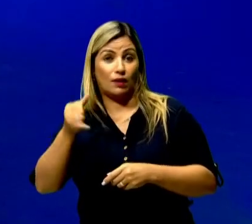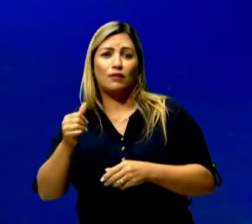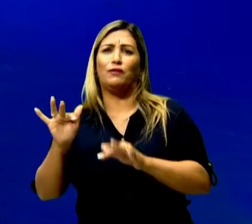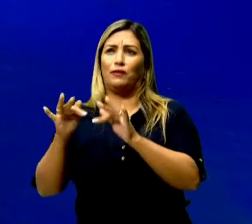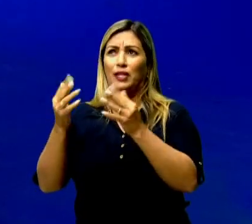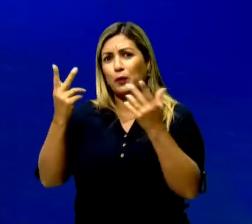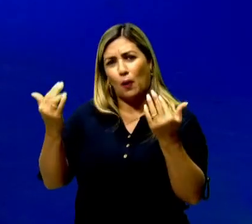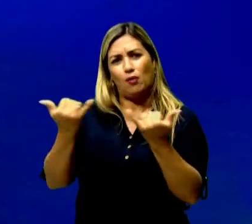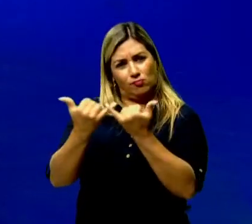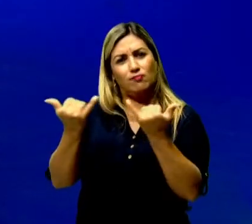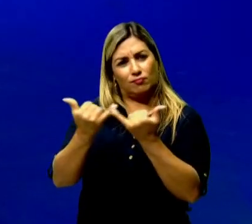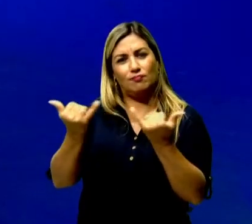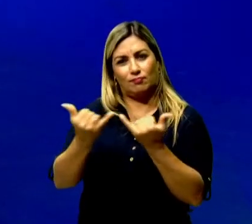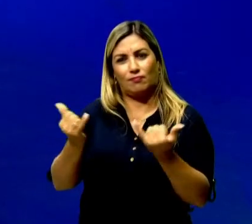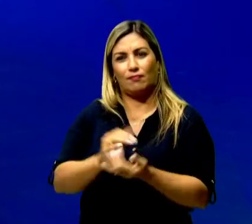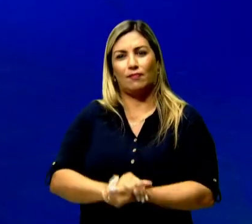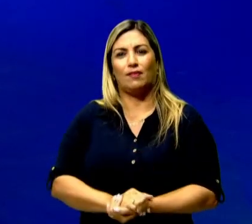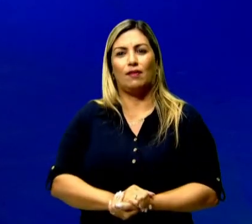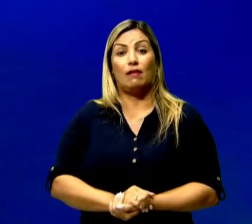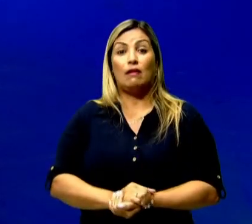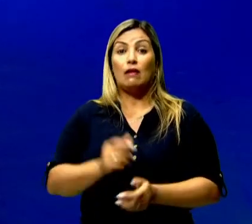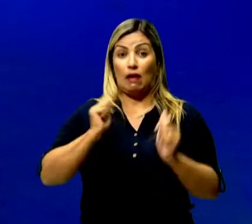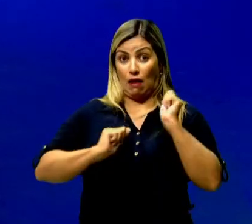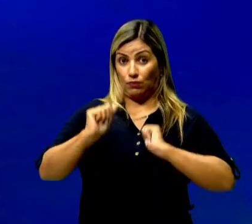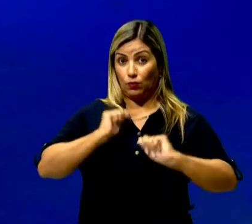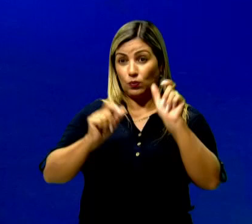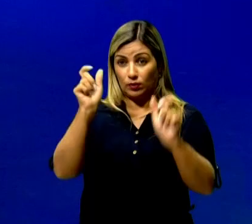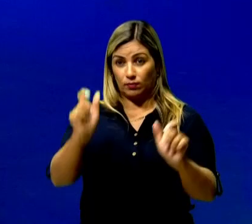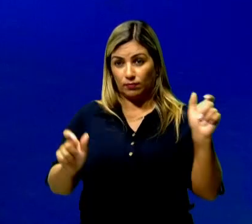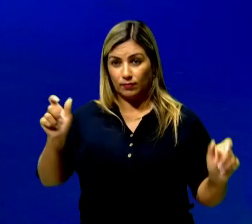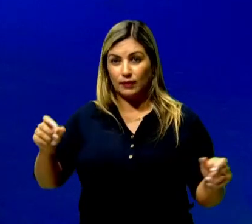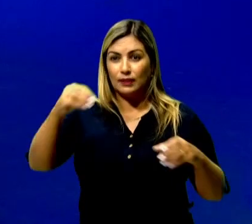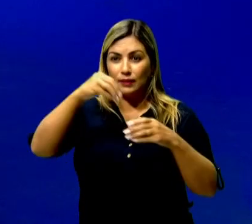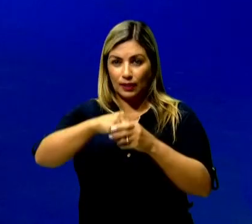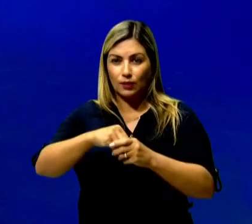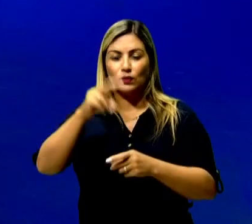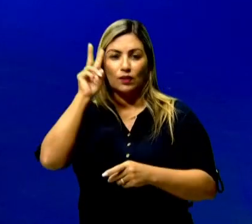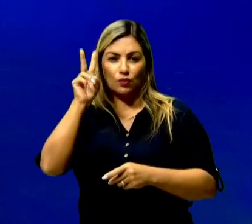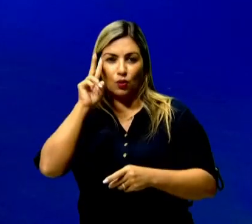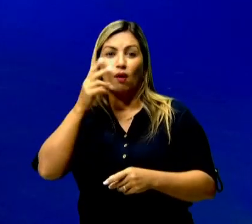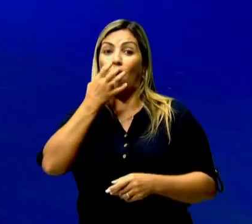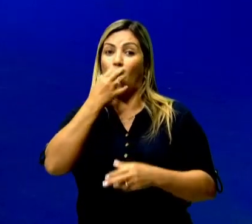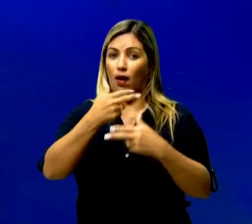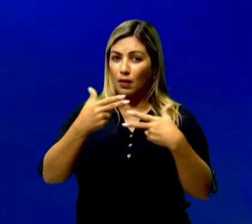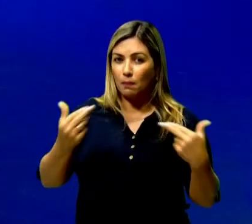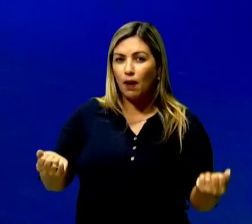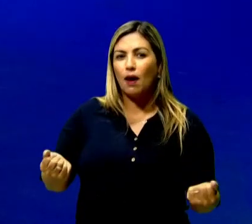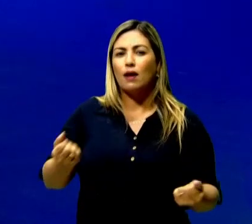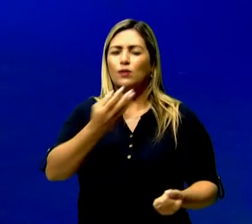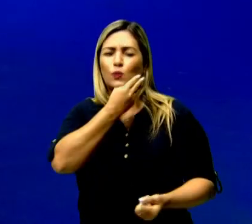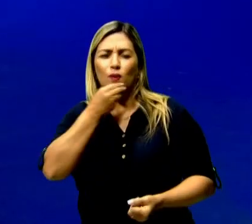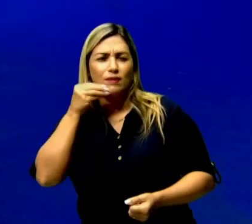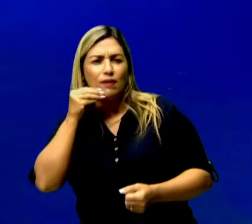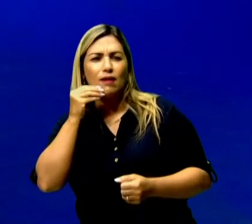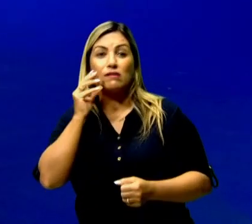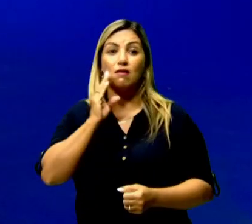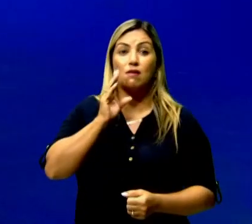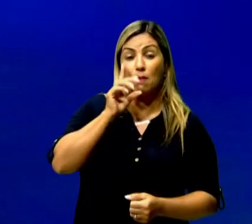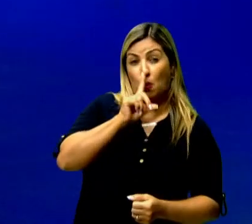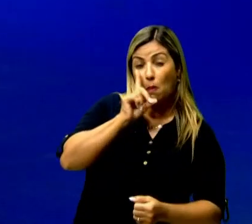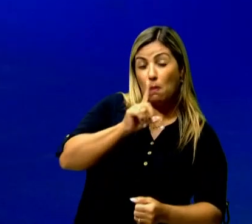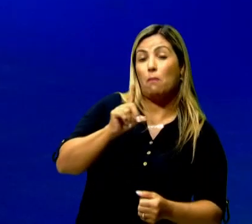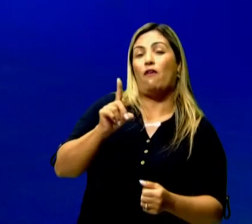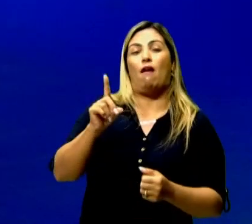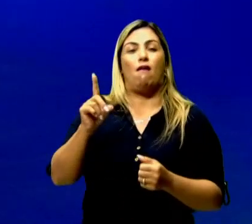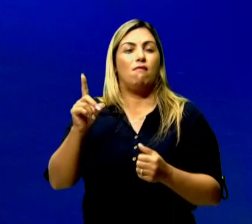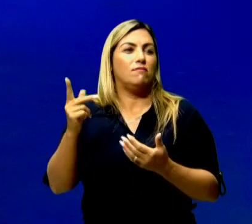família. E as personagens aí dentro dessa história são animais dotados de qualidade, defeitos, sentimentos humanos. E isso é